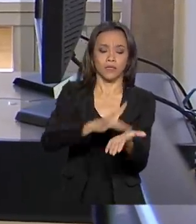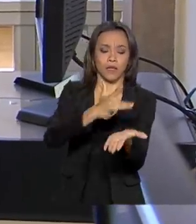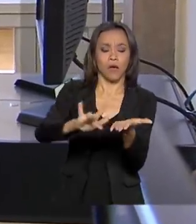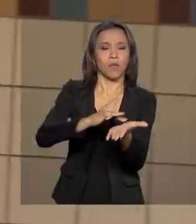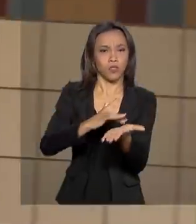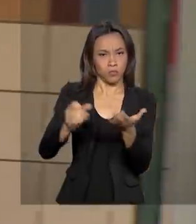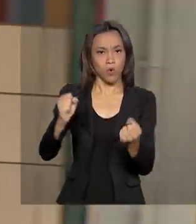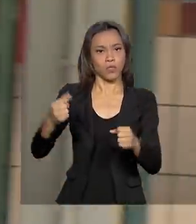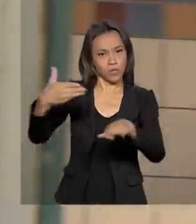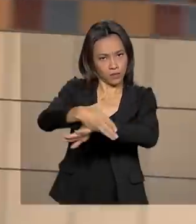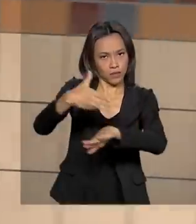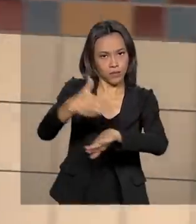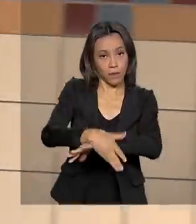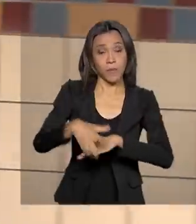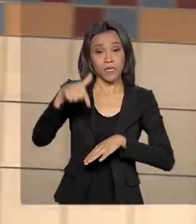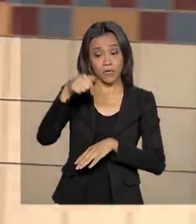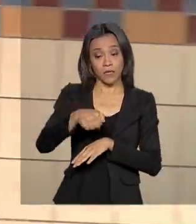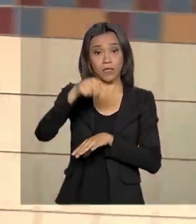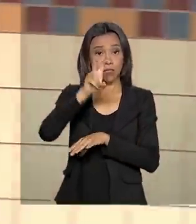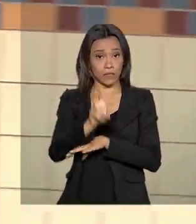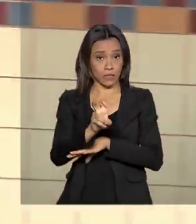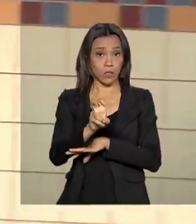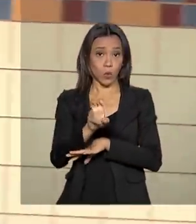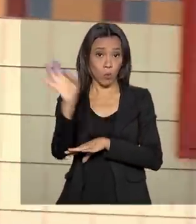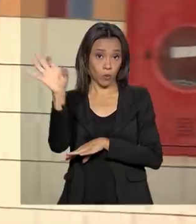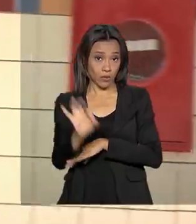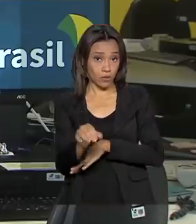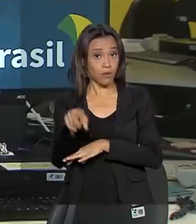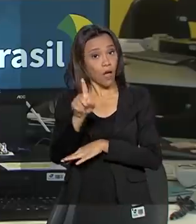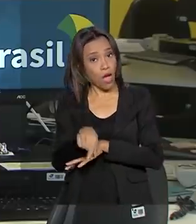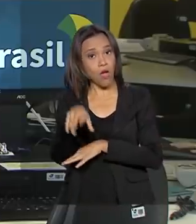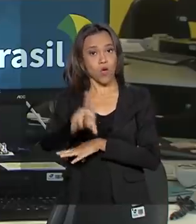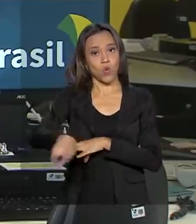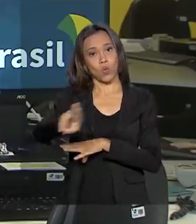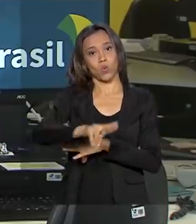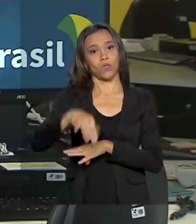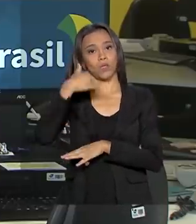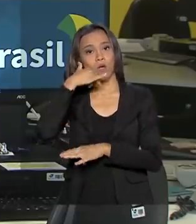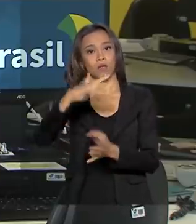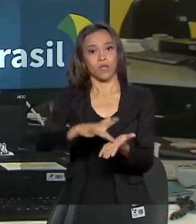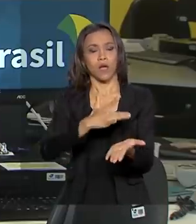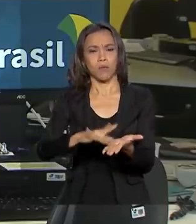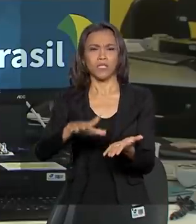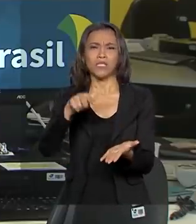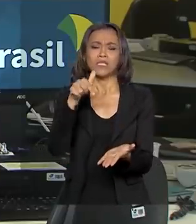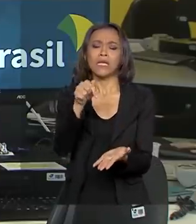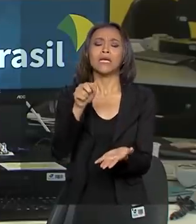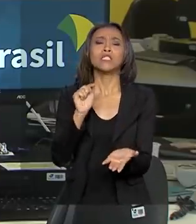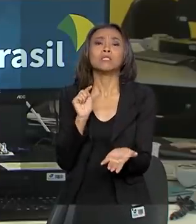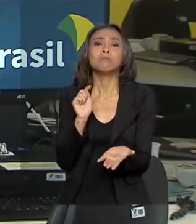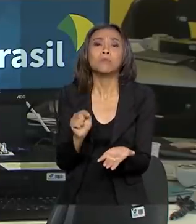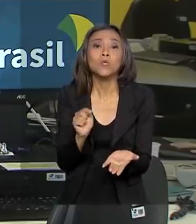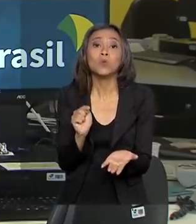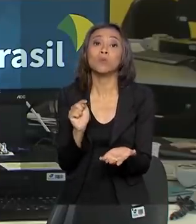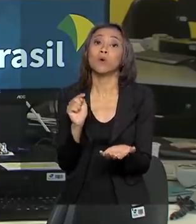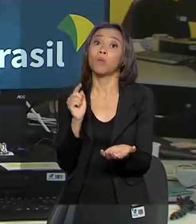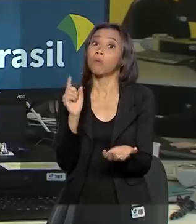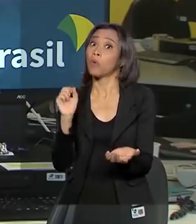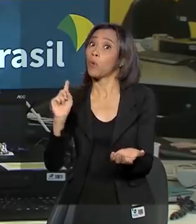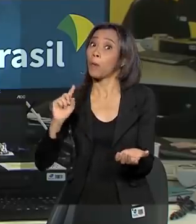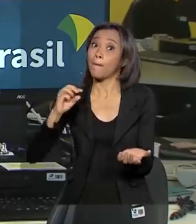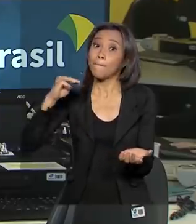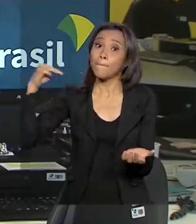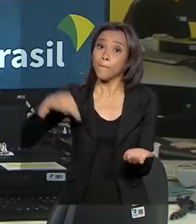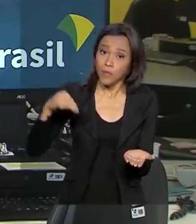70% das inscrições têm sido feitas através desses dispositivos, numa média de 7 mil por minuto, o que é um recorde.